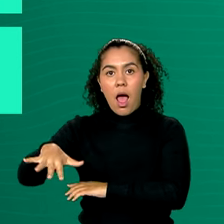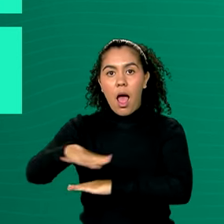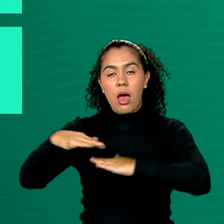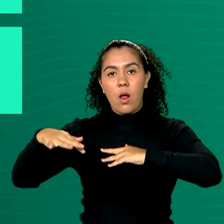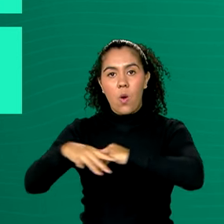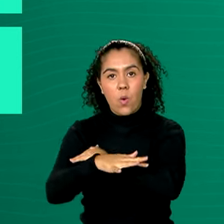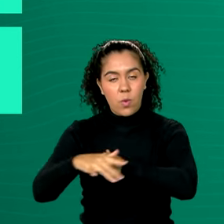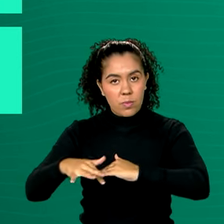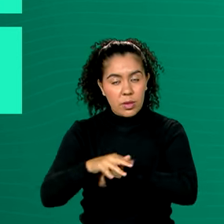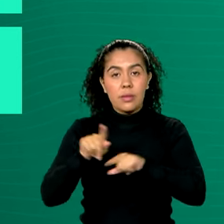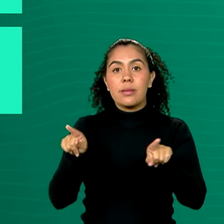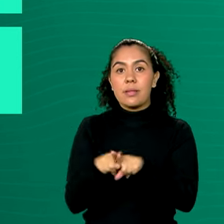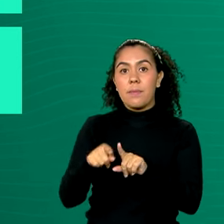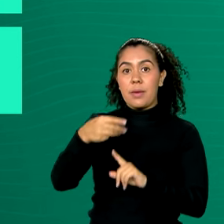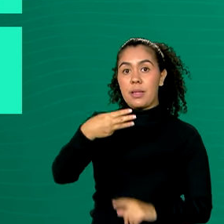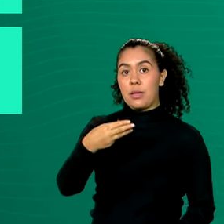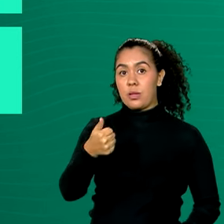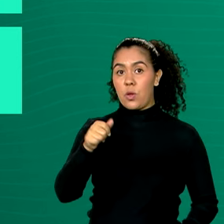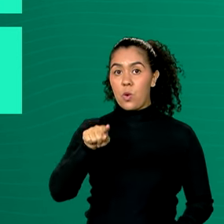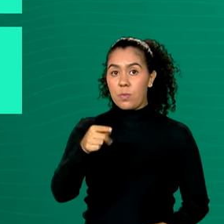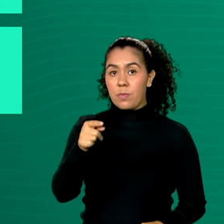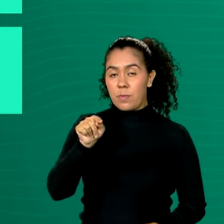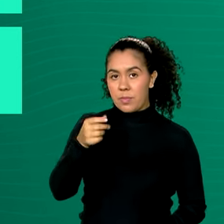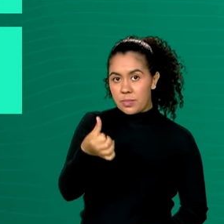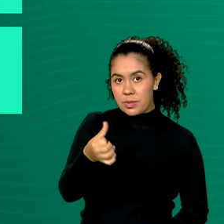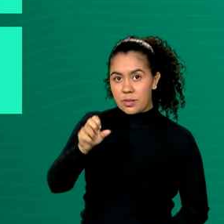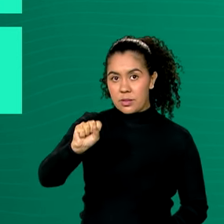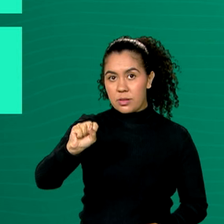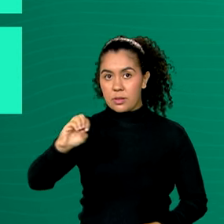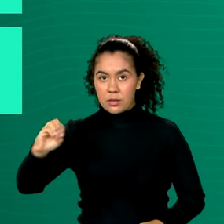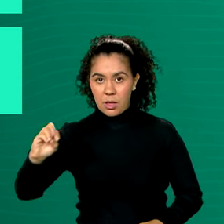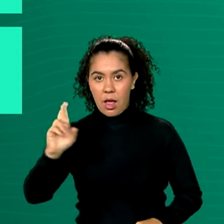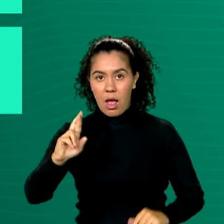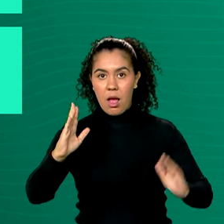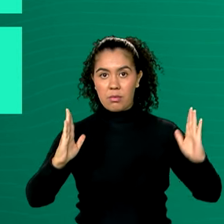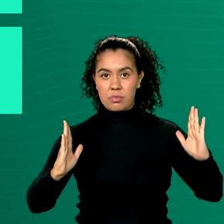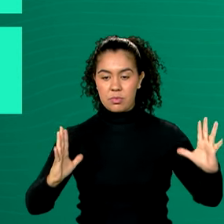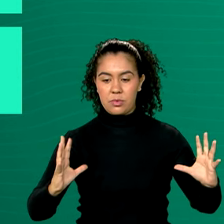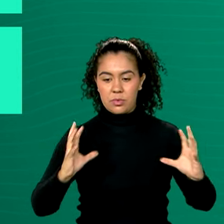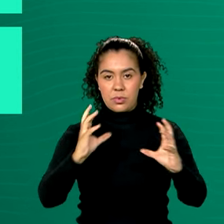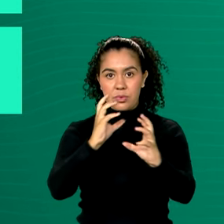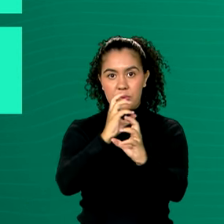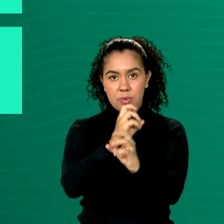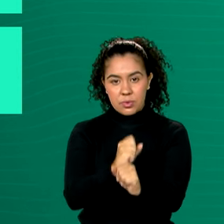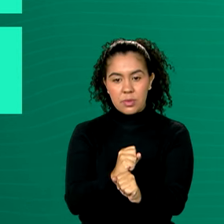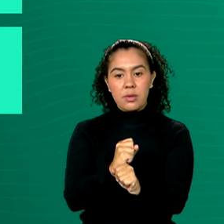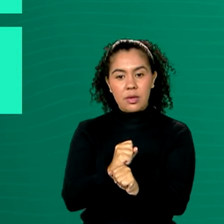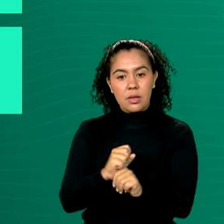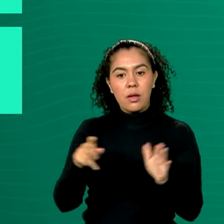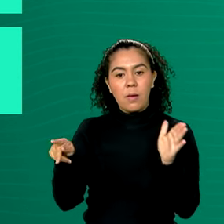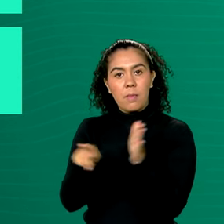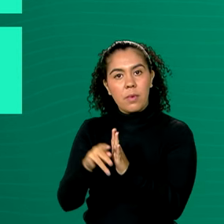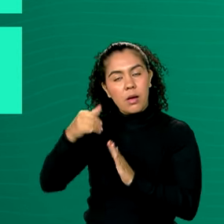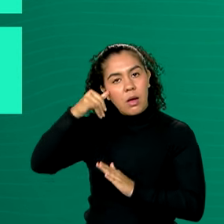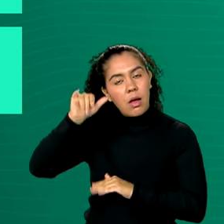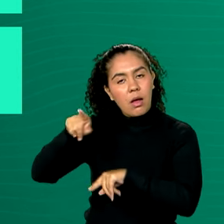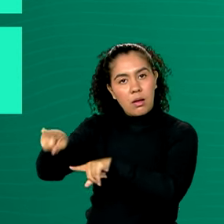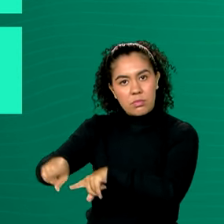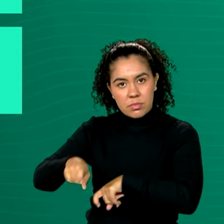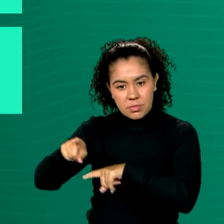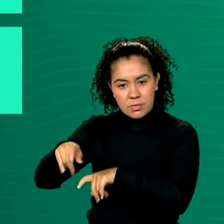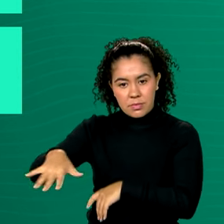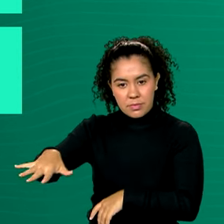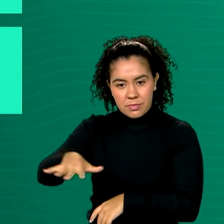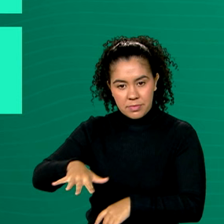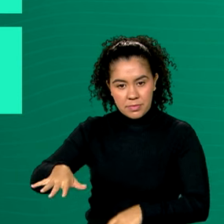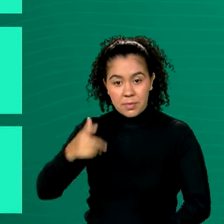e de 31.608 reais e 1 centavo a 52.800 reais por ano em